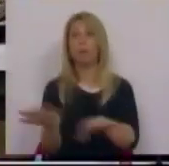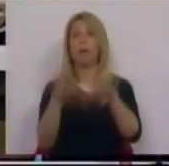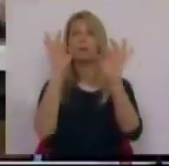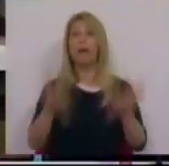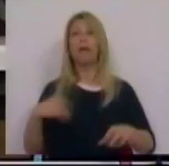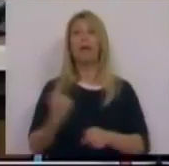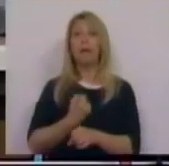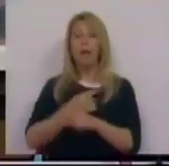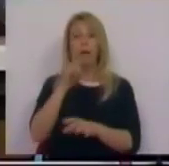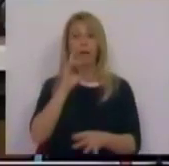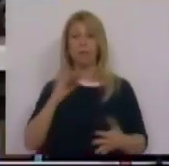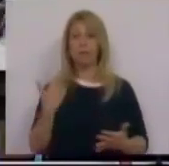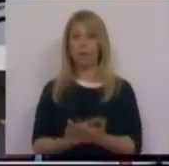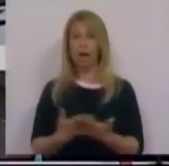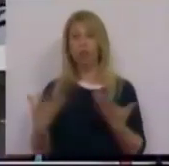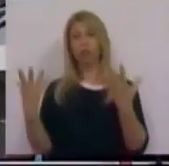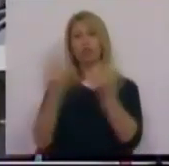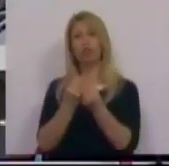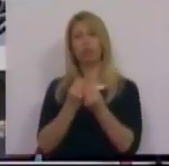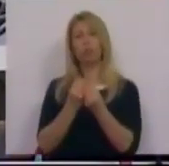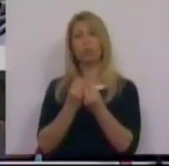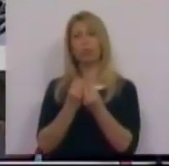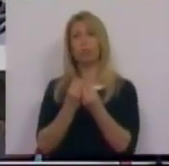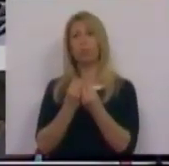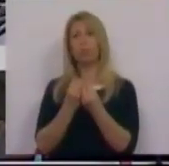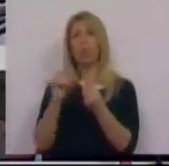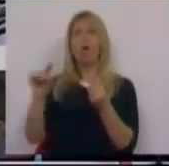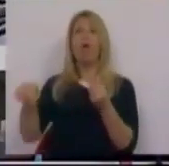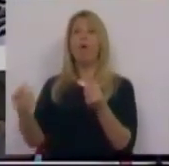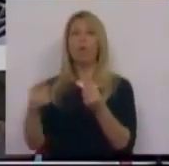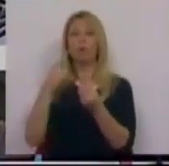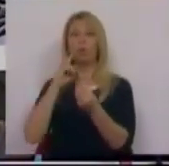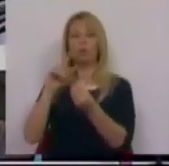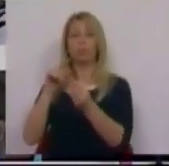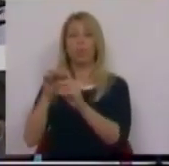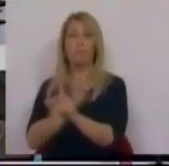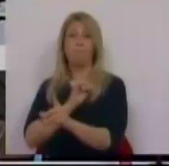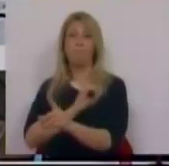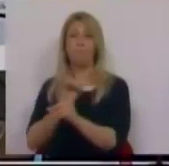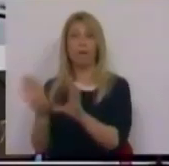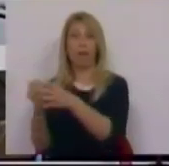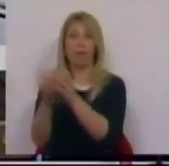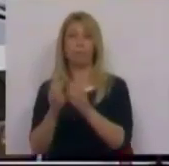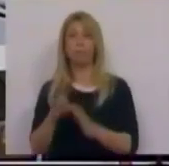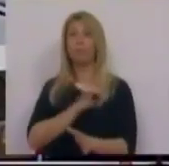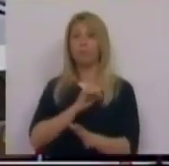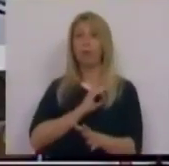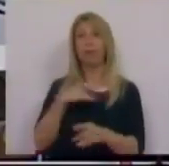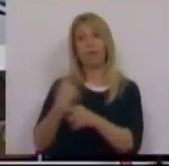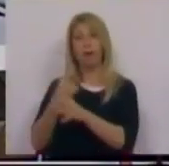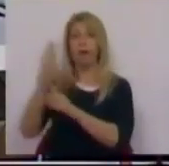atividade que garantia, junto dos outros atores privados, que eles se mantinham dentro de determinadas regras,